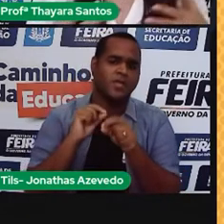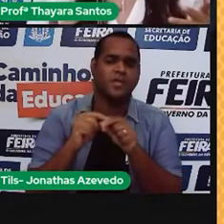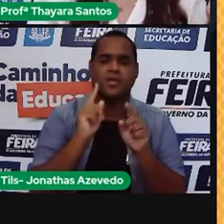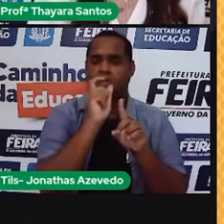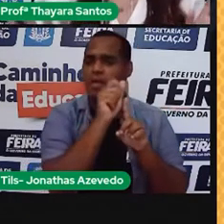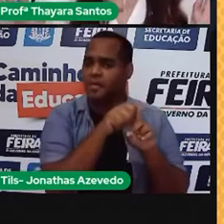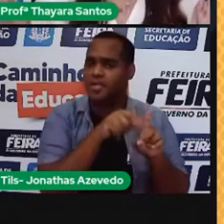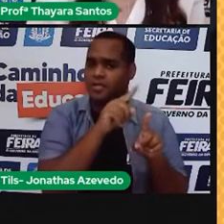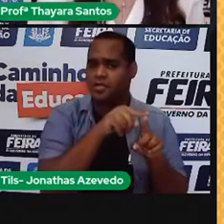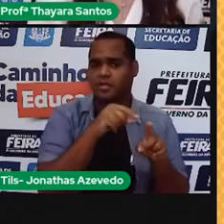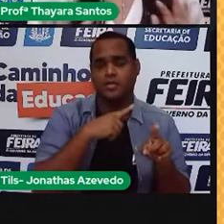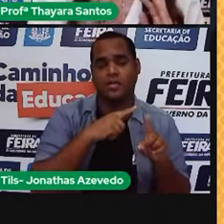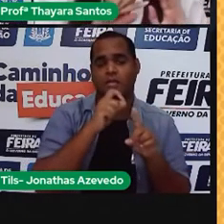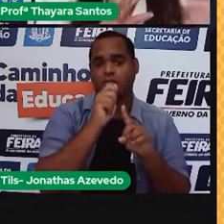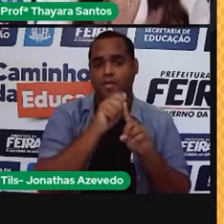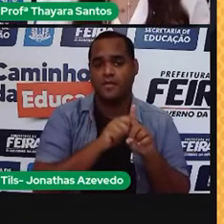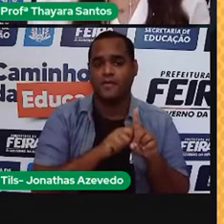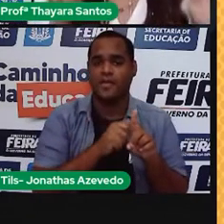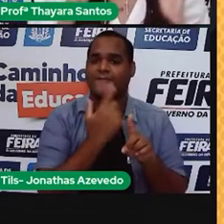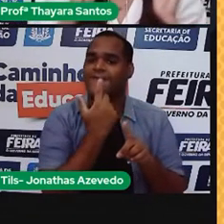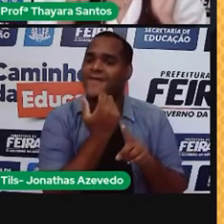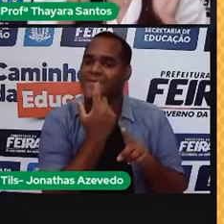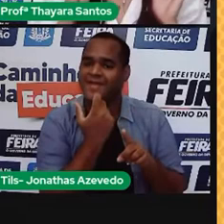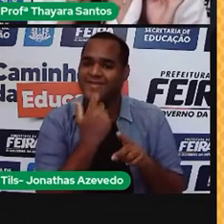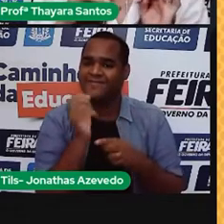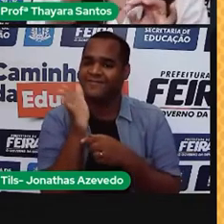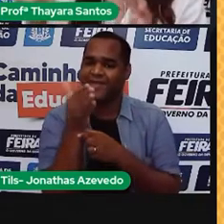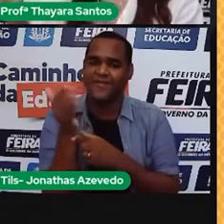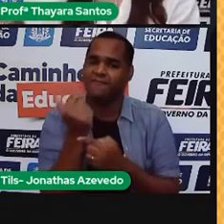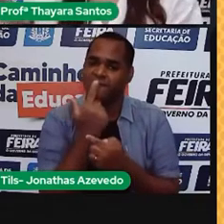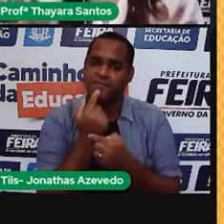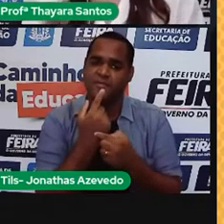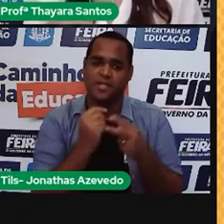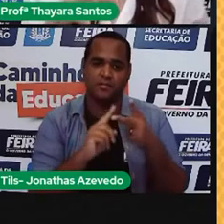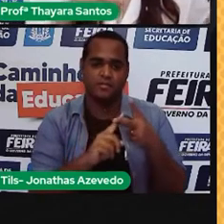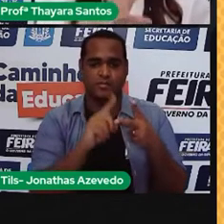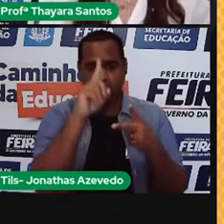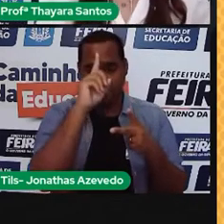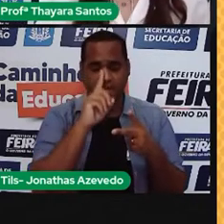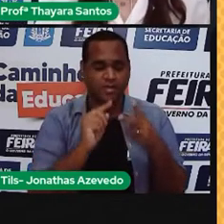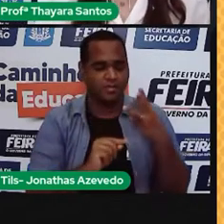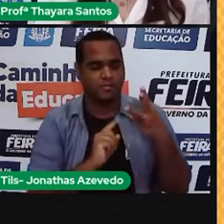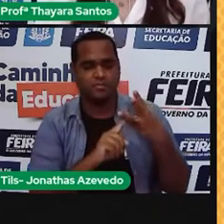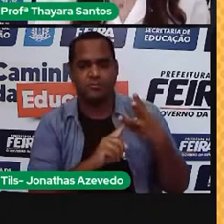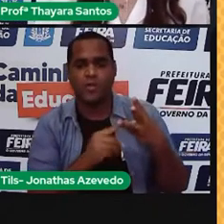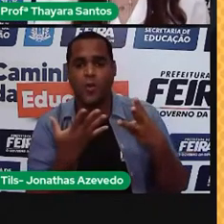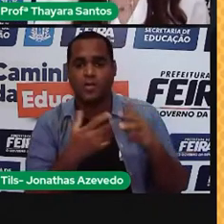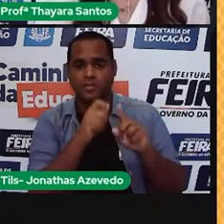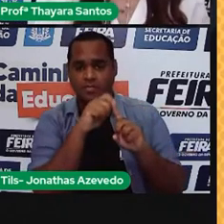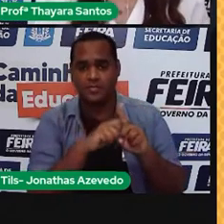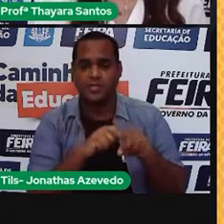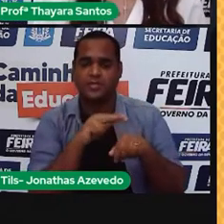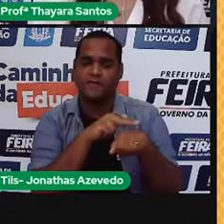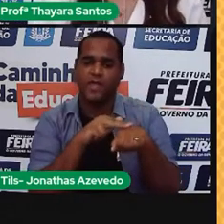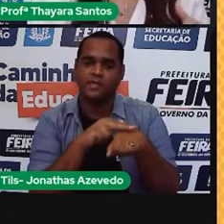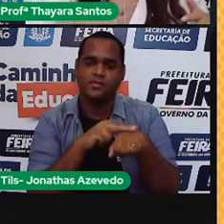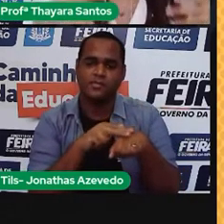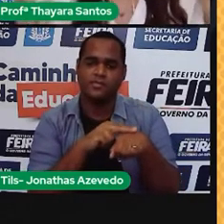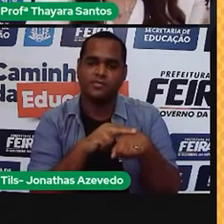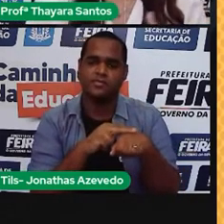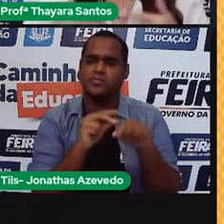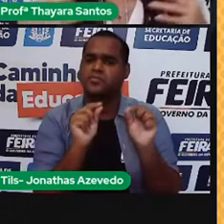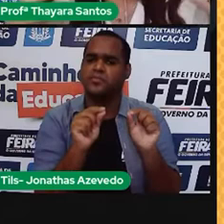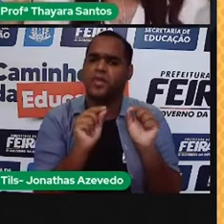mês foi divulgado que a gente vai estar na bandeira vermelha, vai estar na bandeira amarela. Ah, não, esse mês a gente vai estar na bandeira verde.